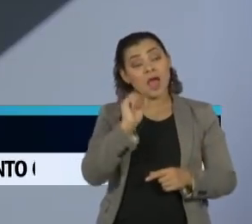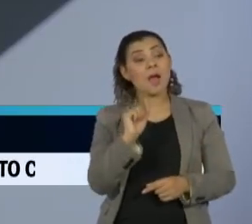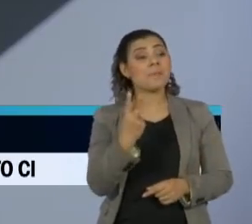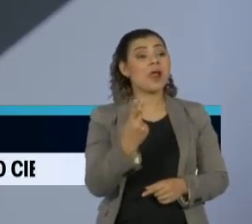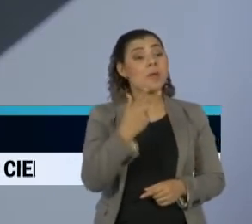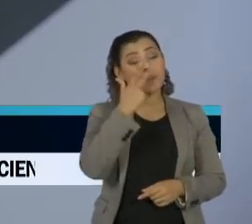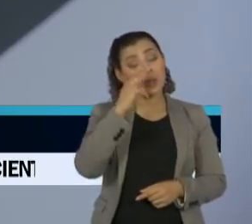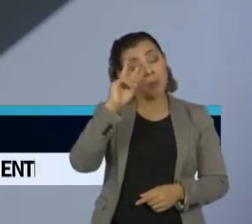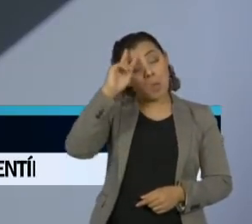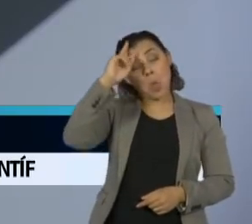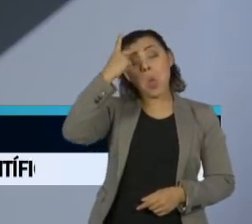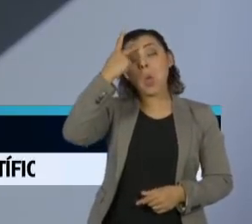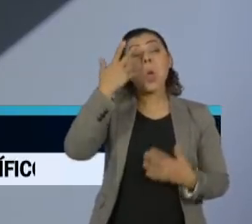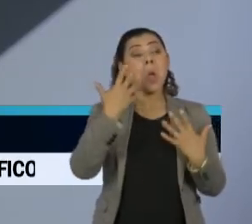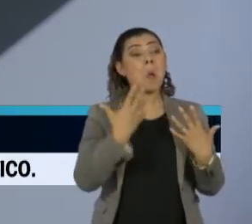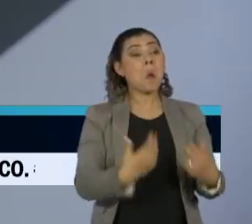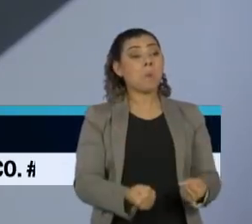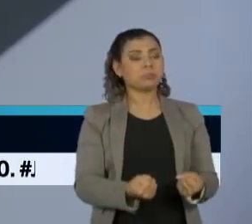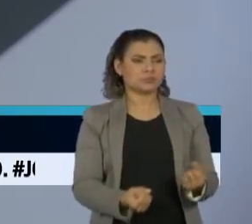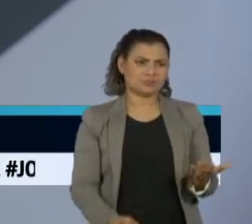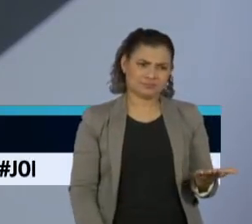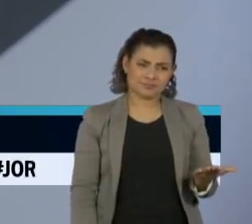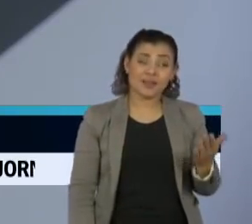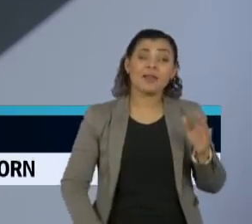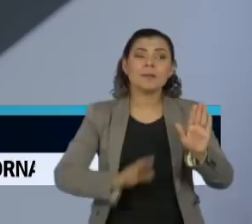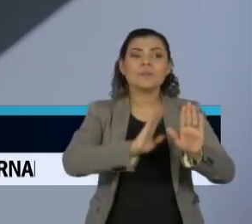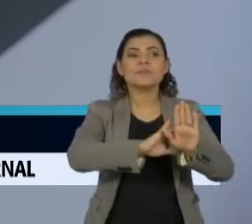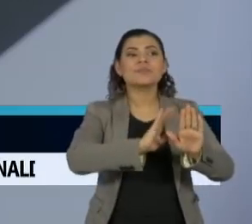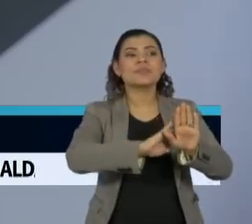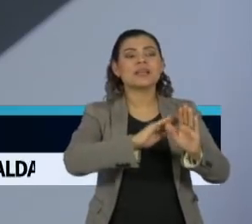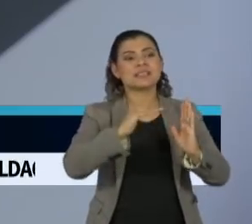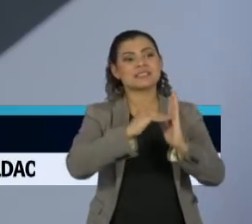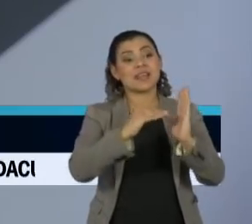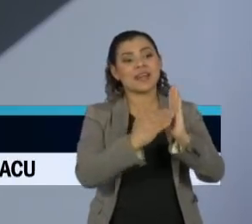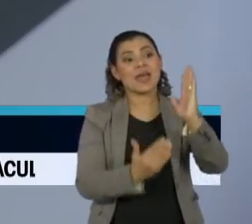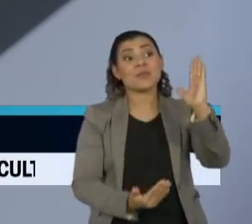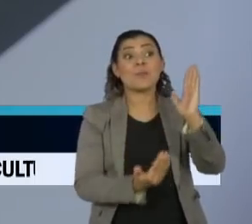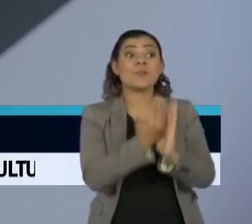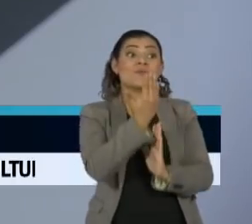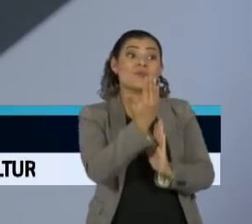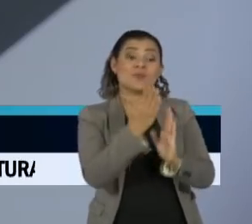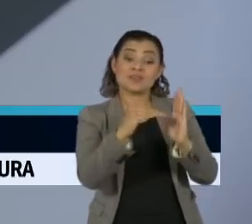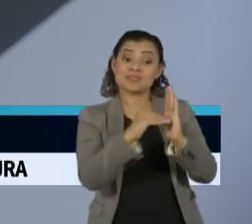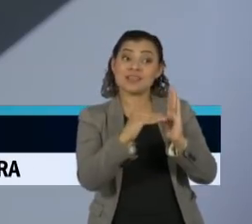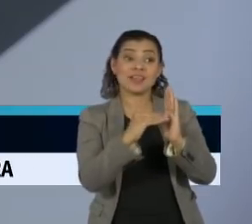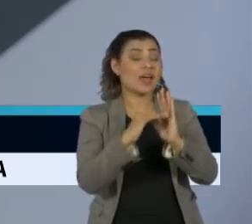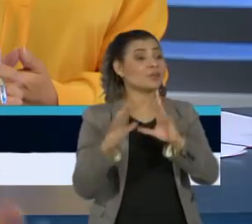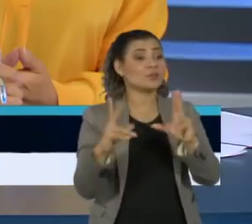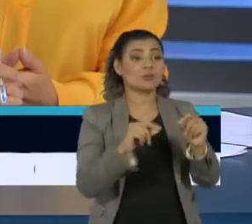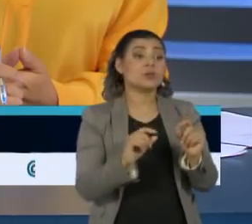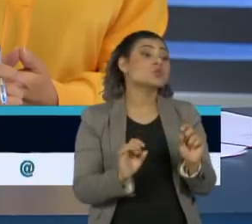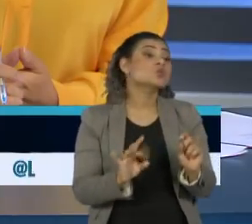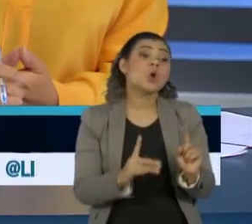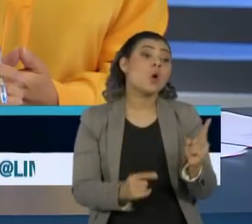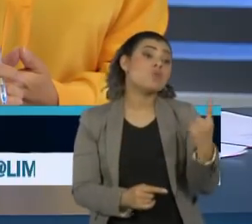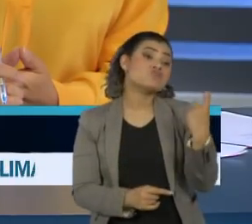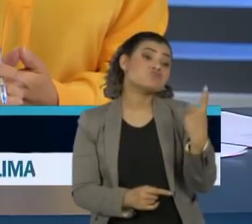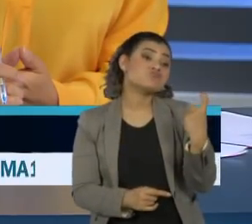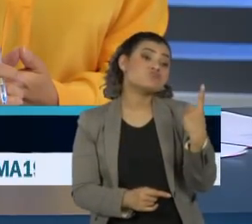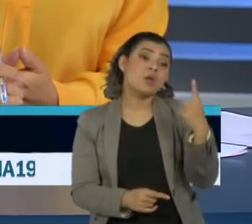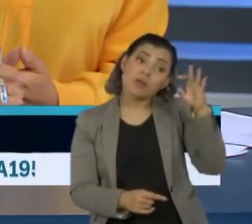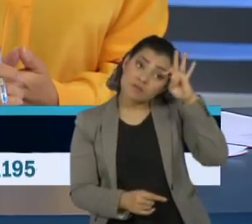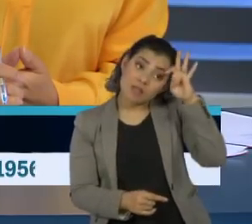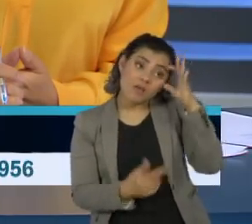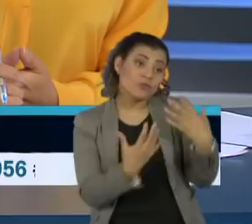epifania, que eu acho que na realidade foi o fato de o Senado ter aprovado em virtual unanimidade, só quem não aprovou foi o